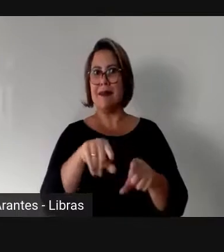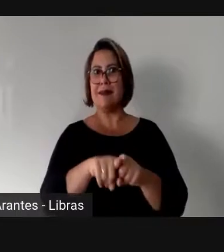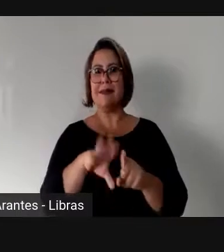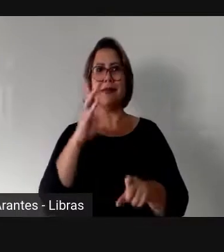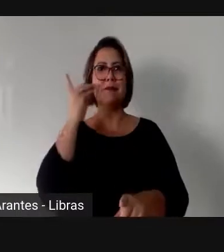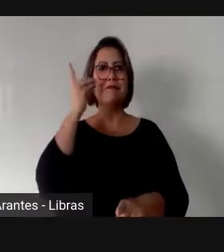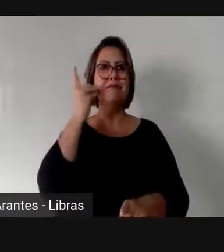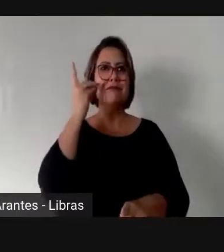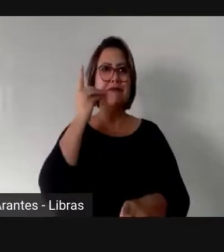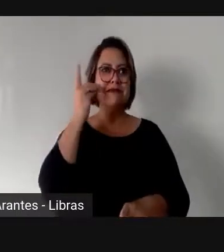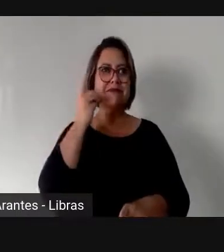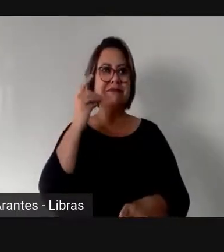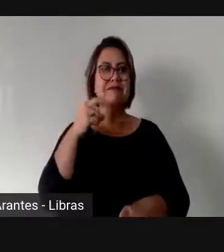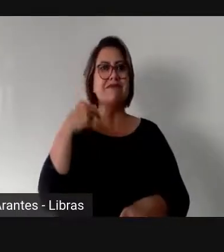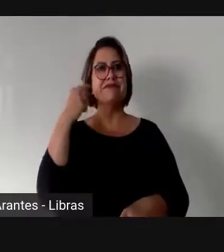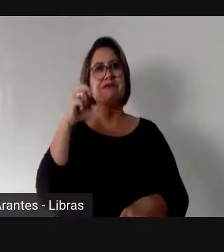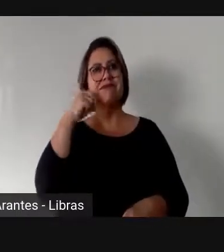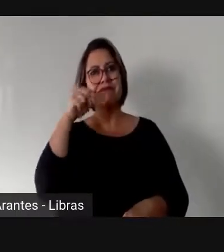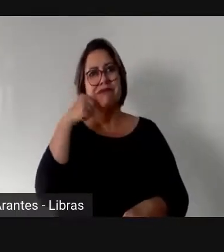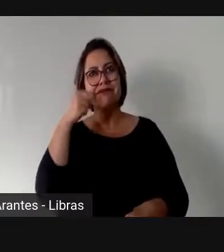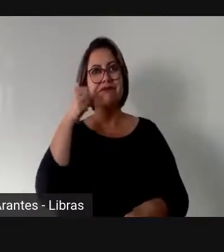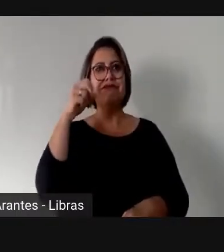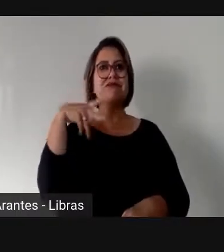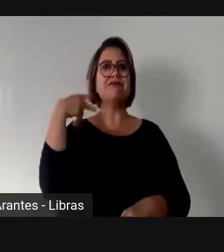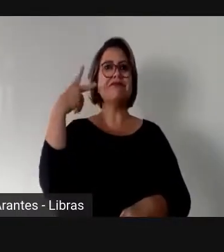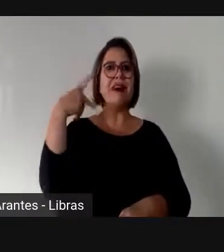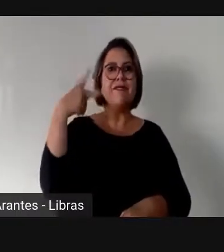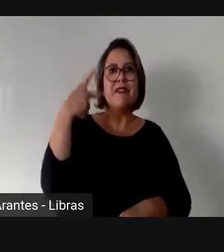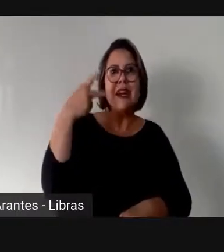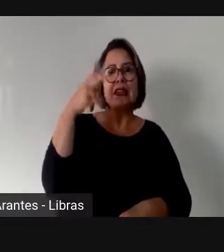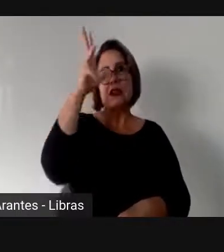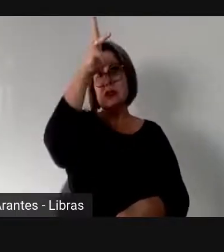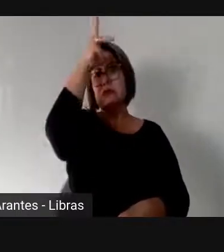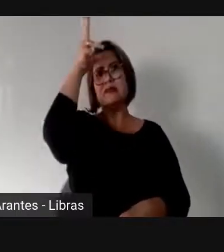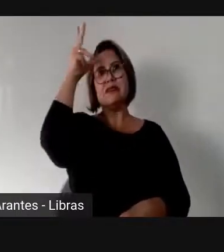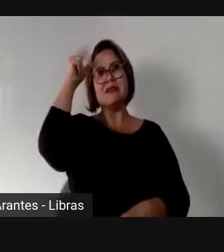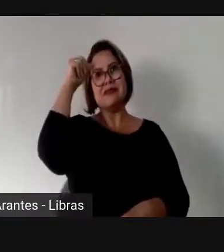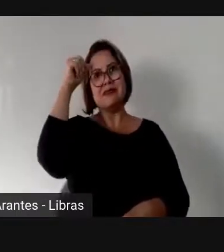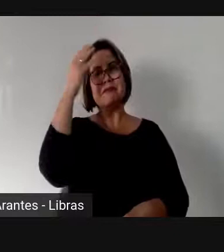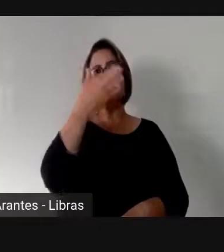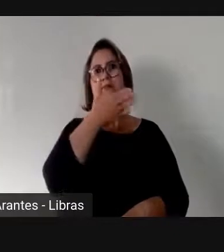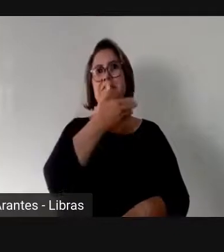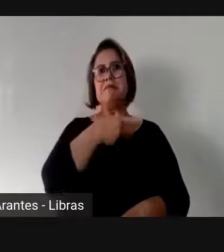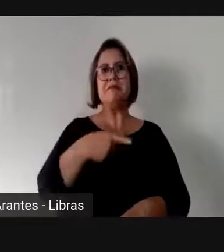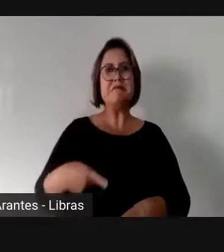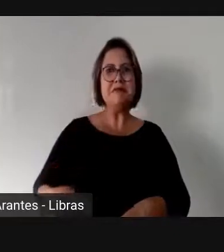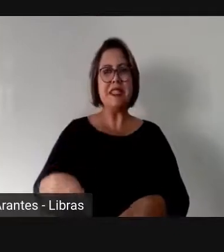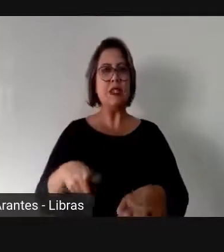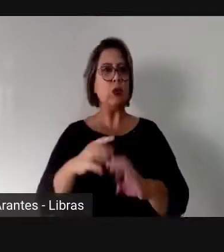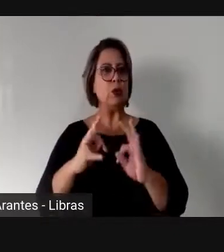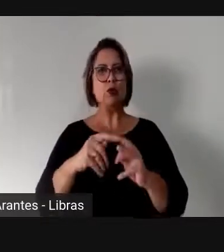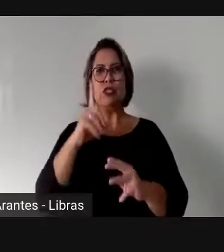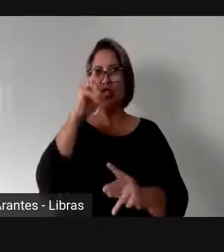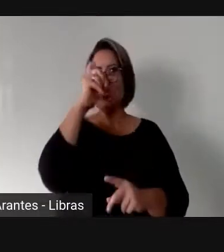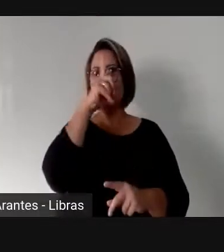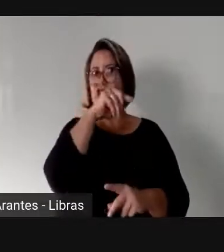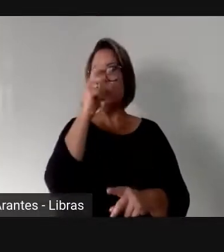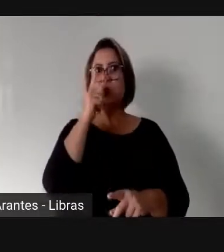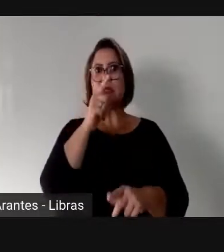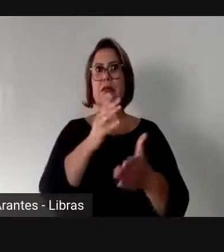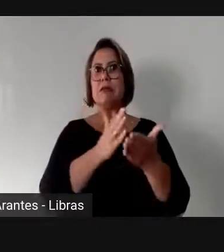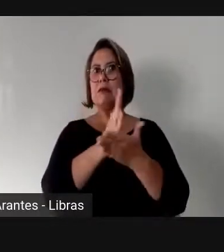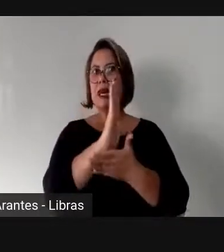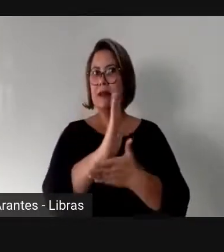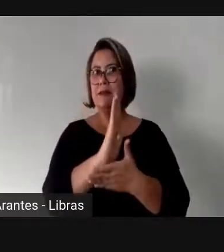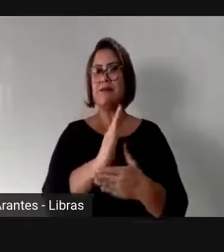pensar nos estudos de... Quando a gente pensa as mulheres nos espaços de poder e decisão